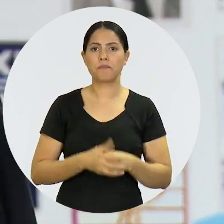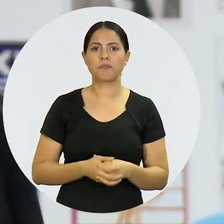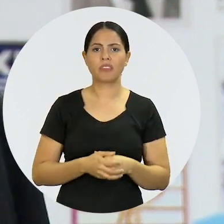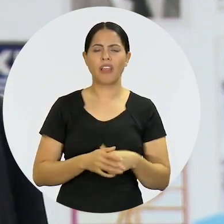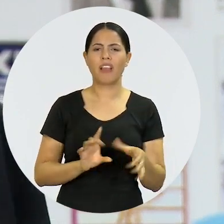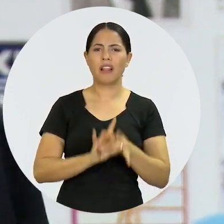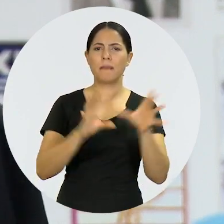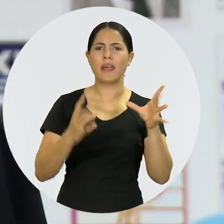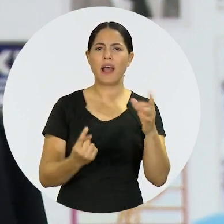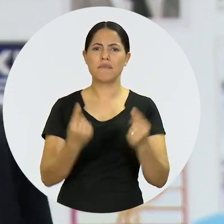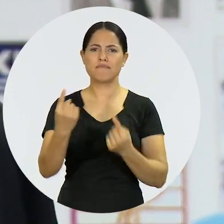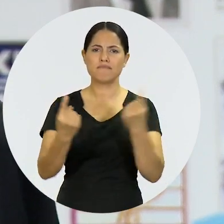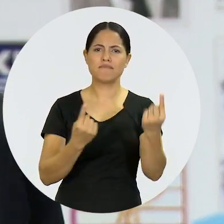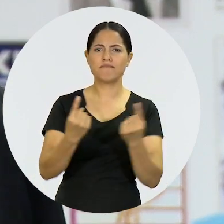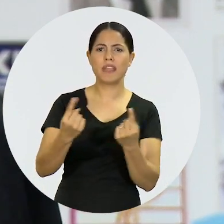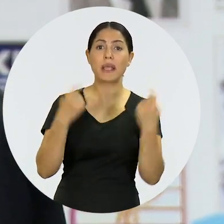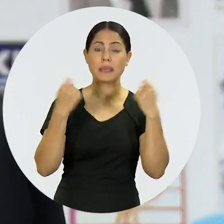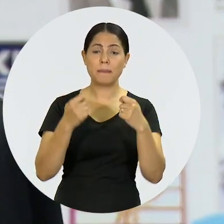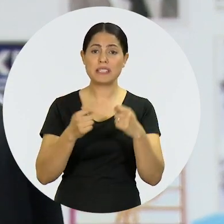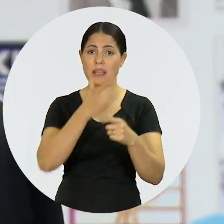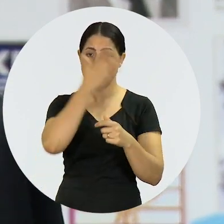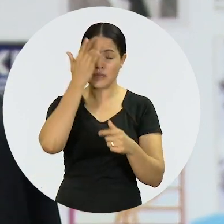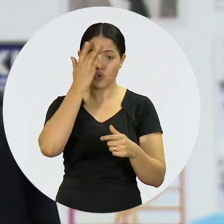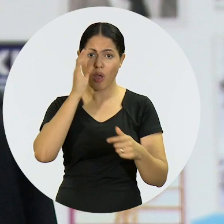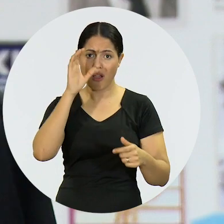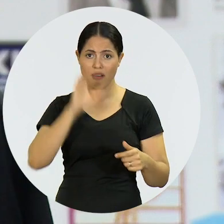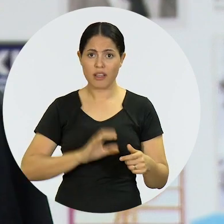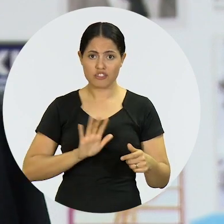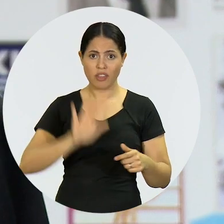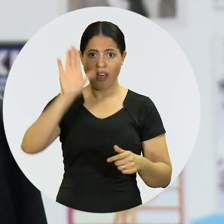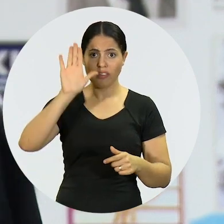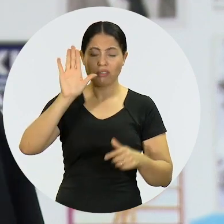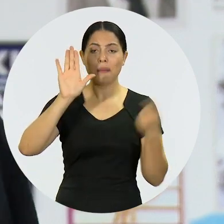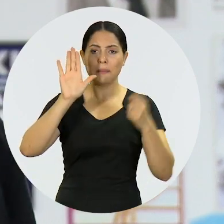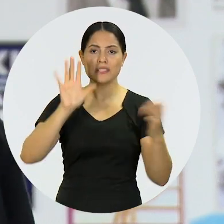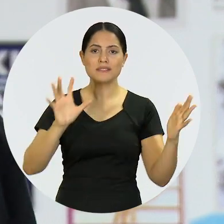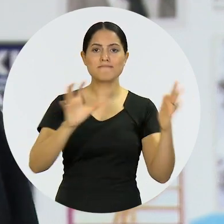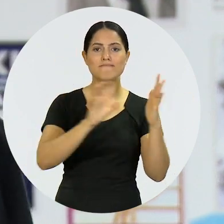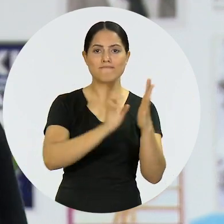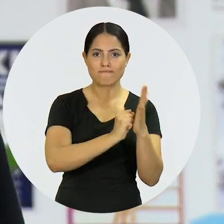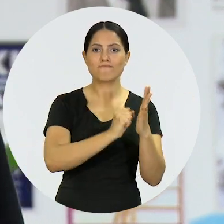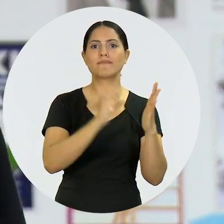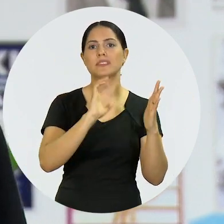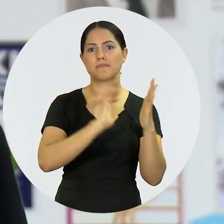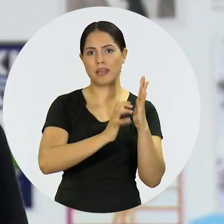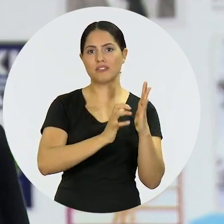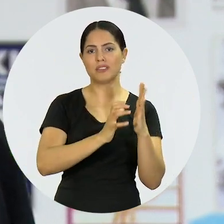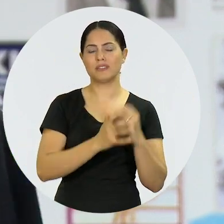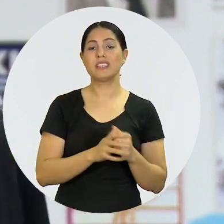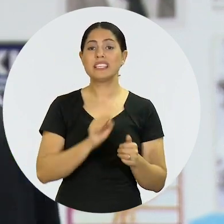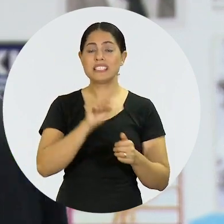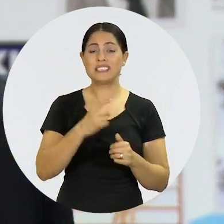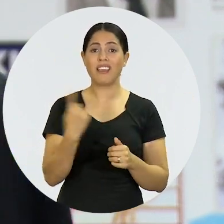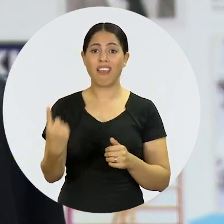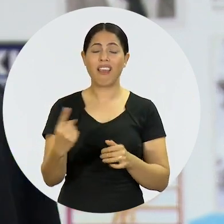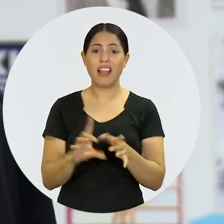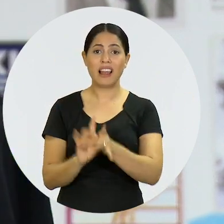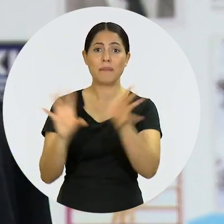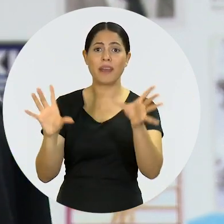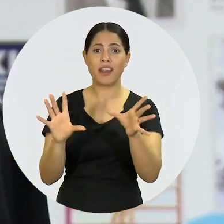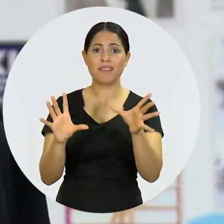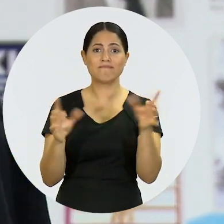exigir que qualquer candidato esteja filiado a um partido político. Então essa exigência constitucional, ela seria